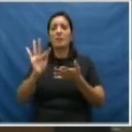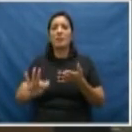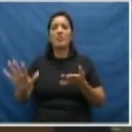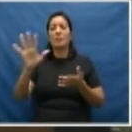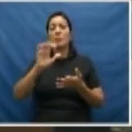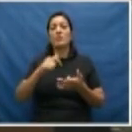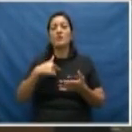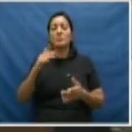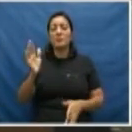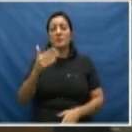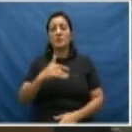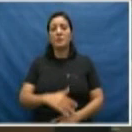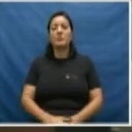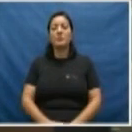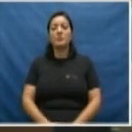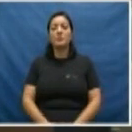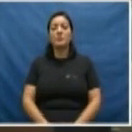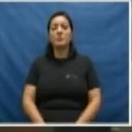Pode passar.